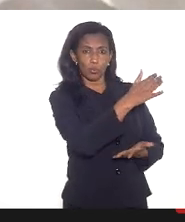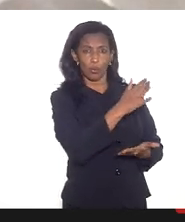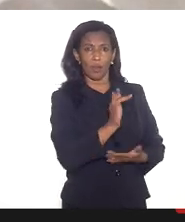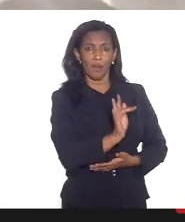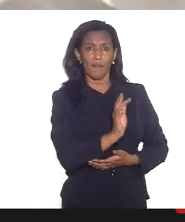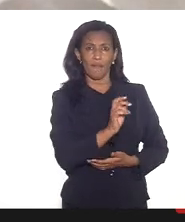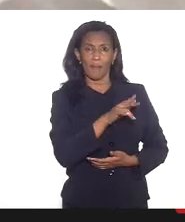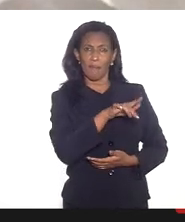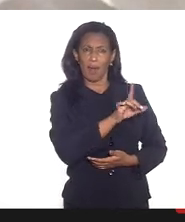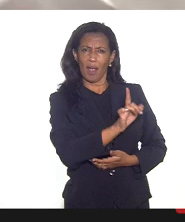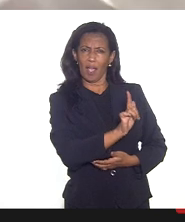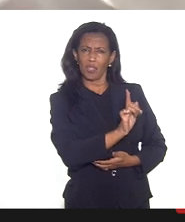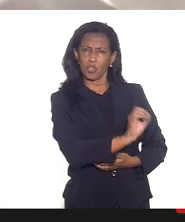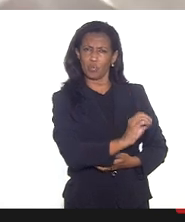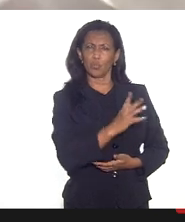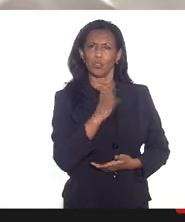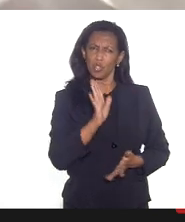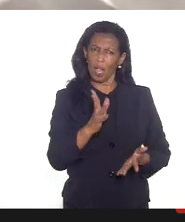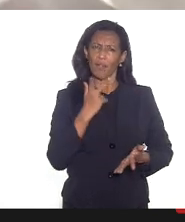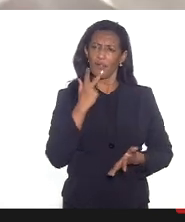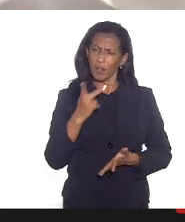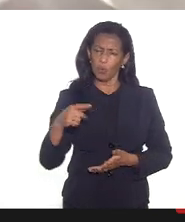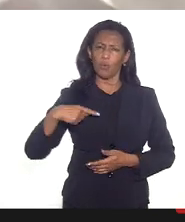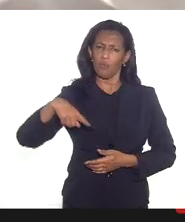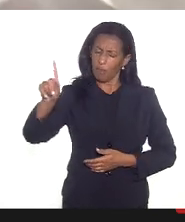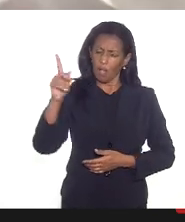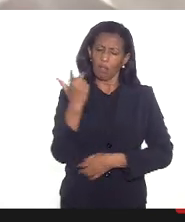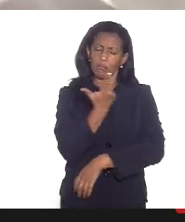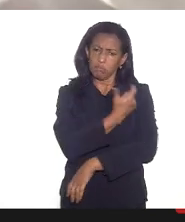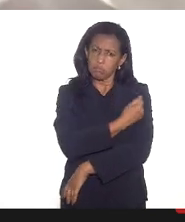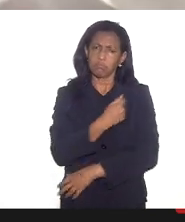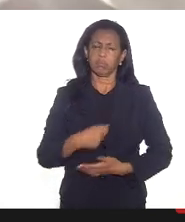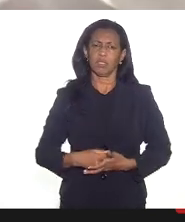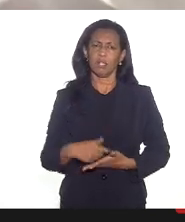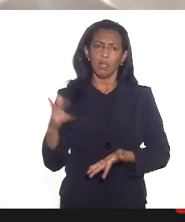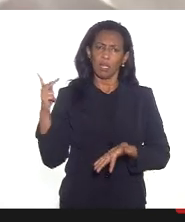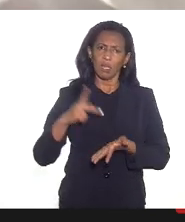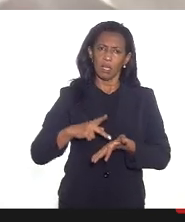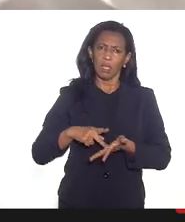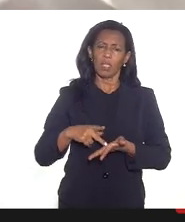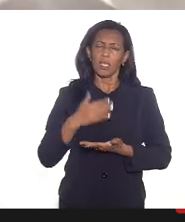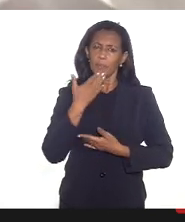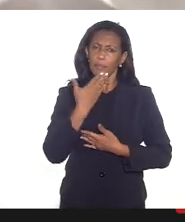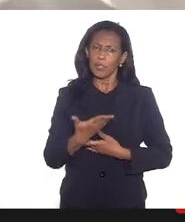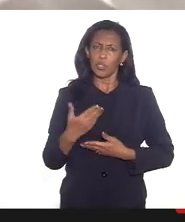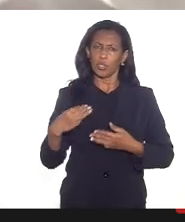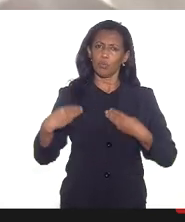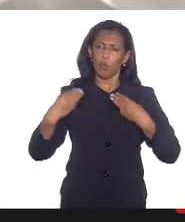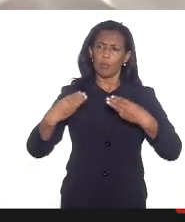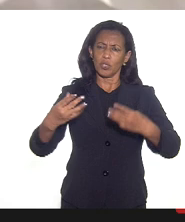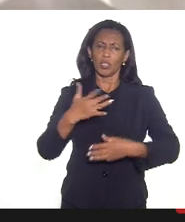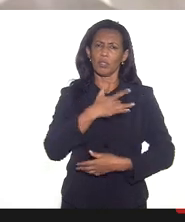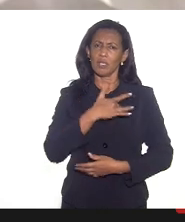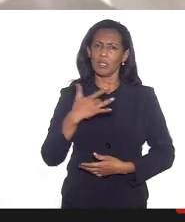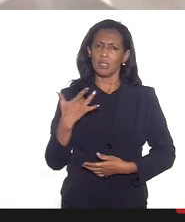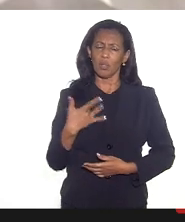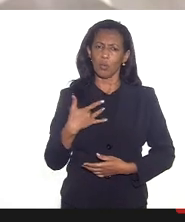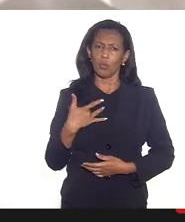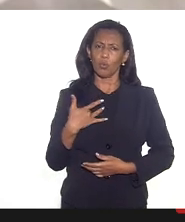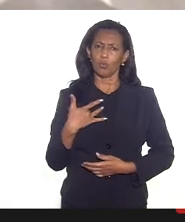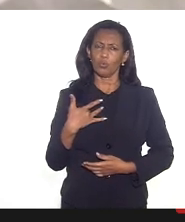febrásico já tenha recomendado a vacinação e sugerido ao Ministério da Saúde que